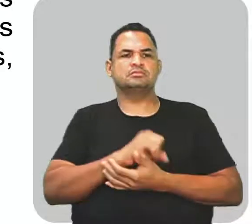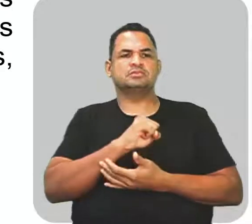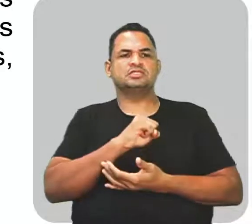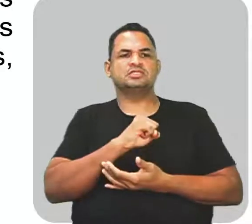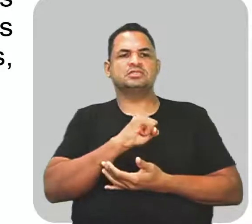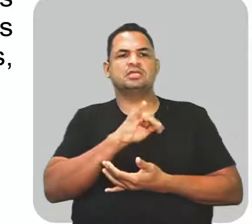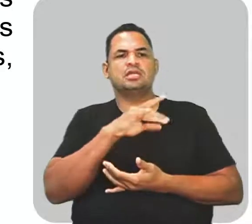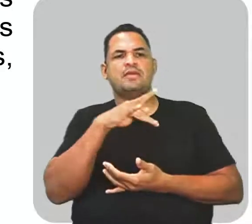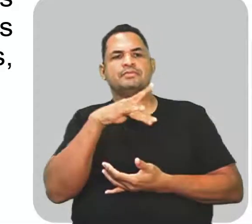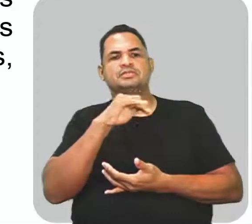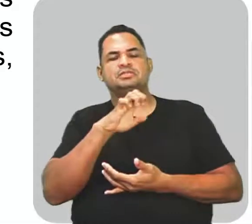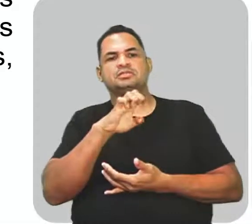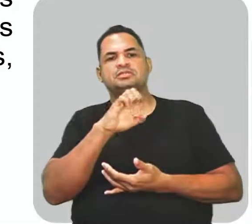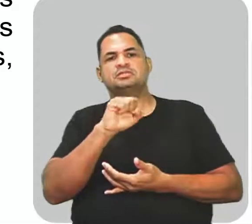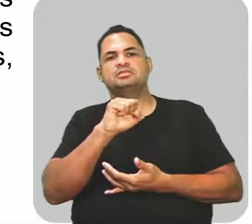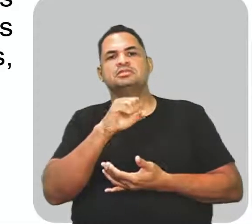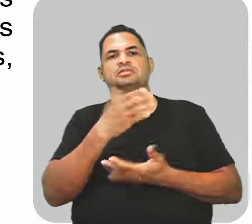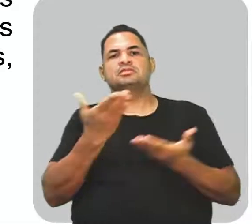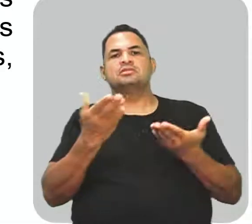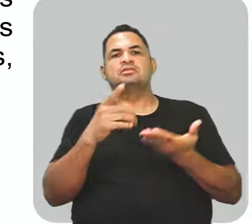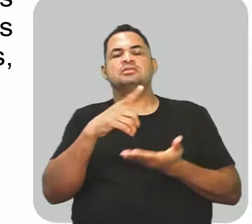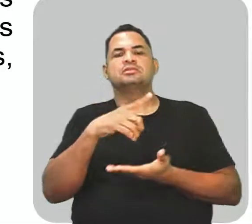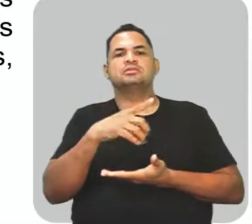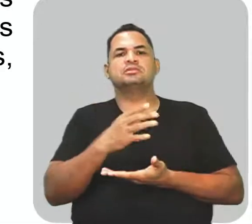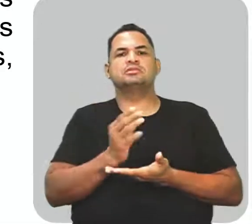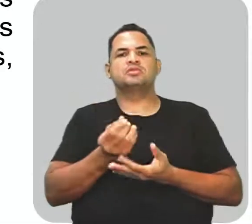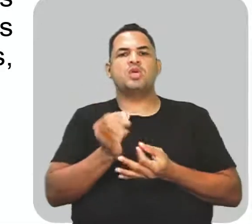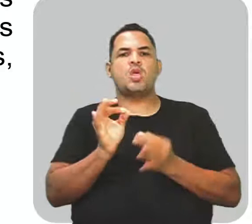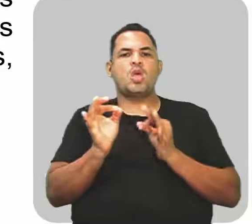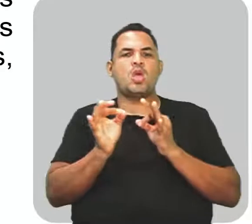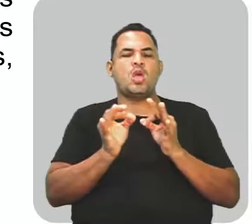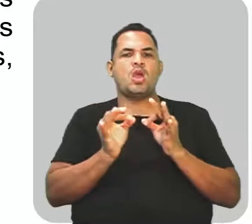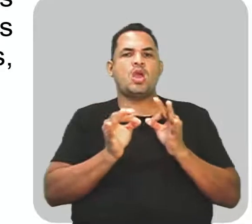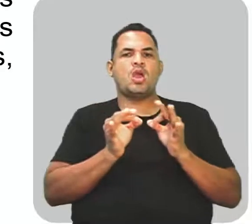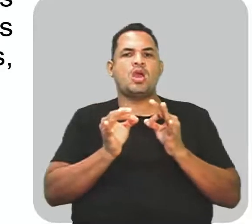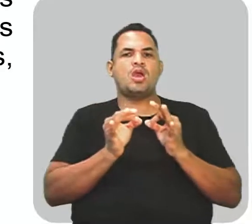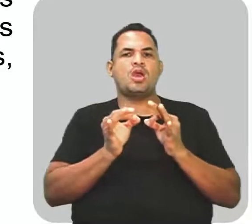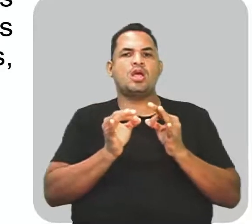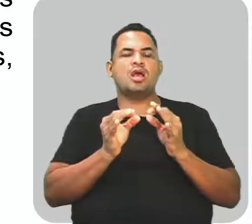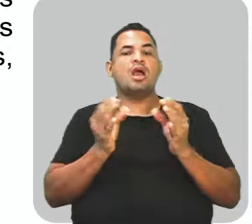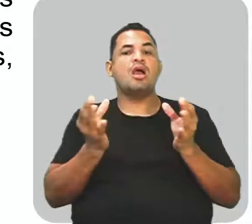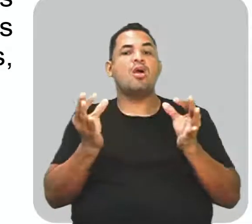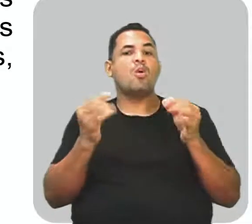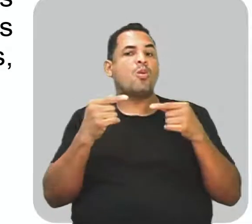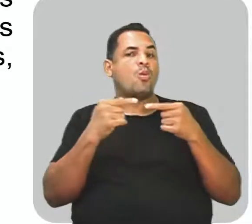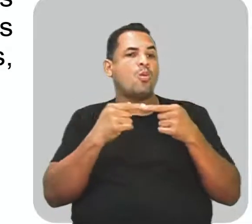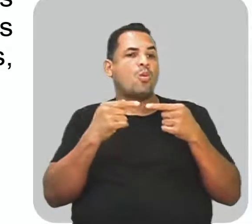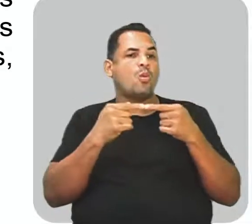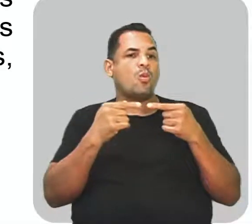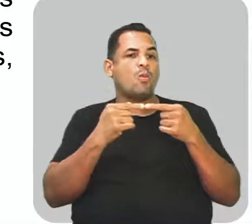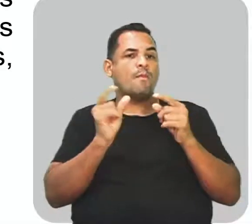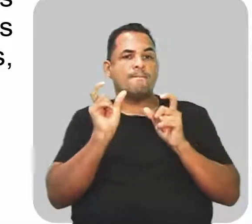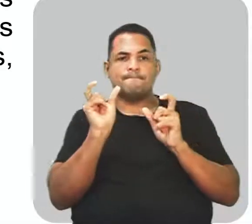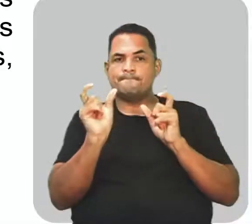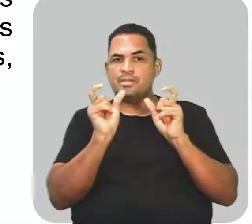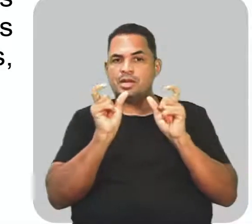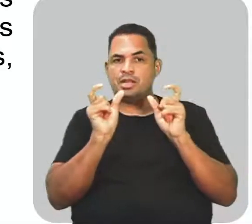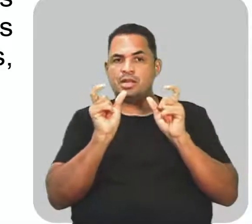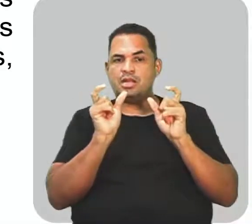Silepse. A silepse consiste em efetuar concordância com palavras